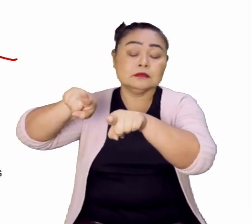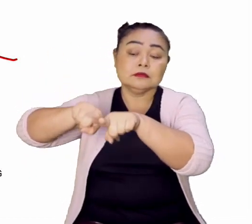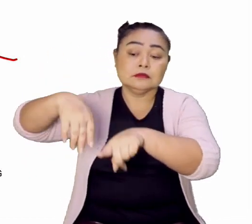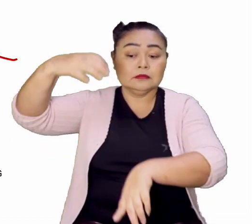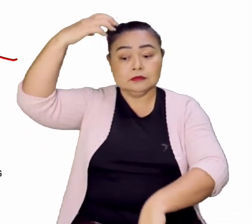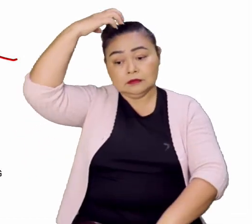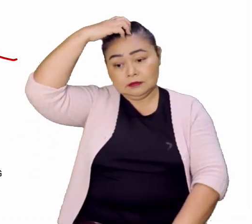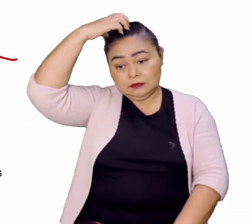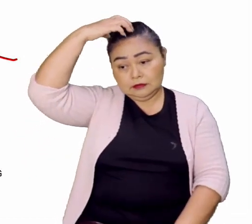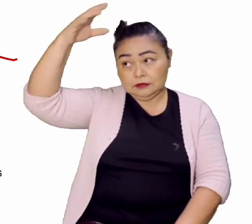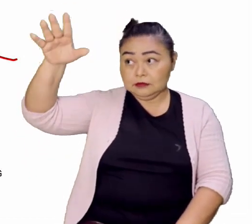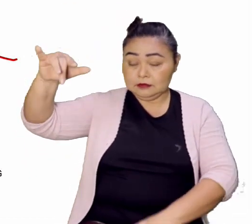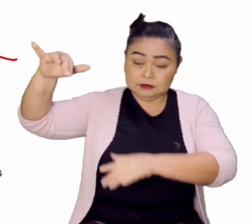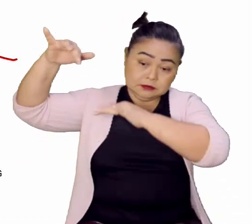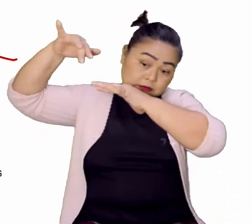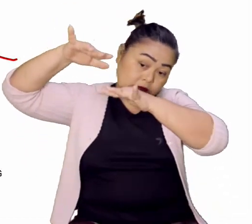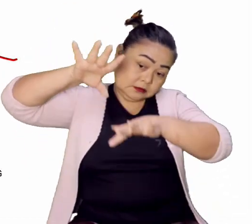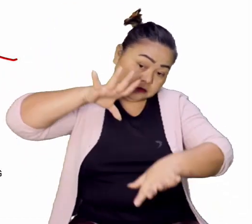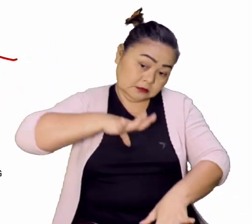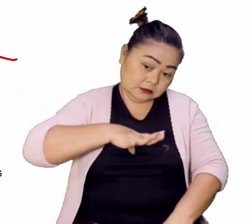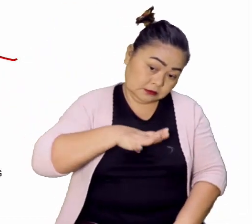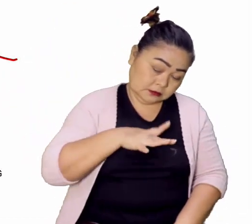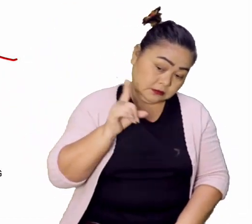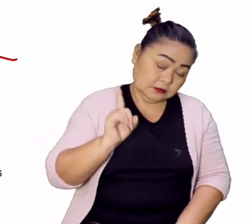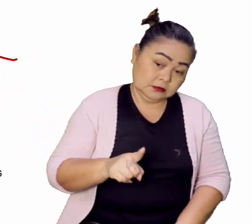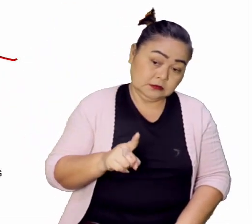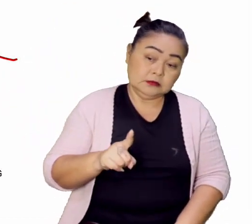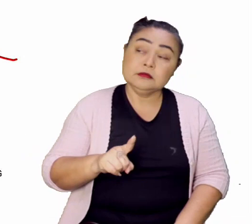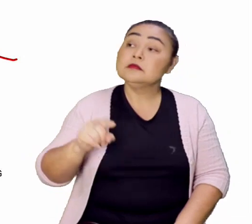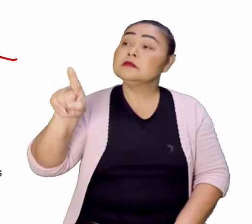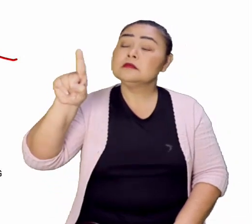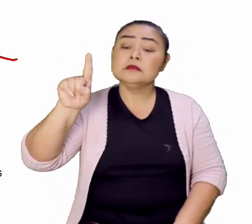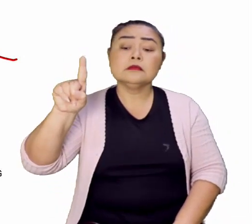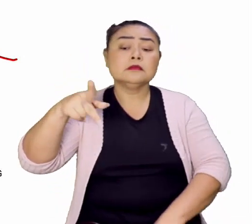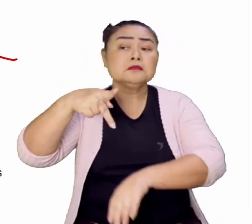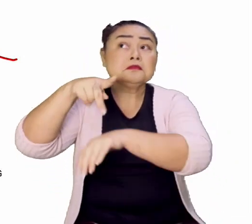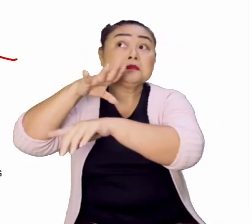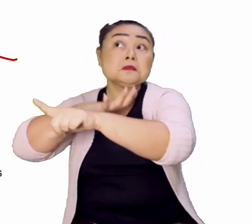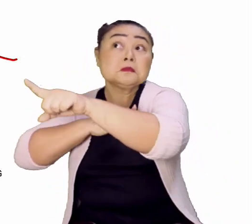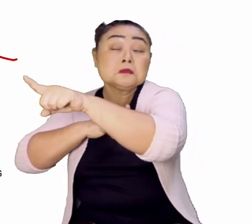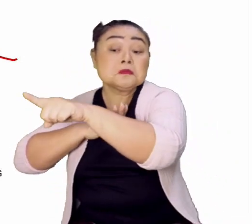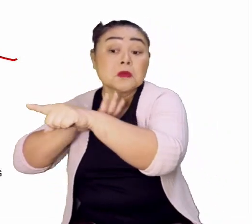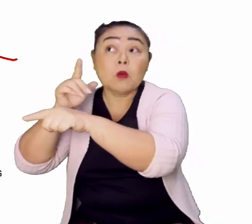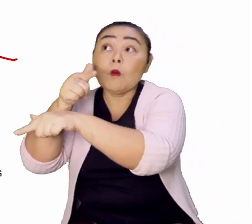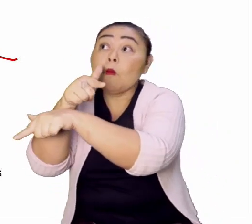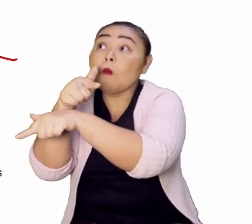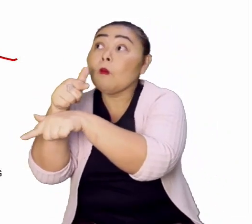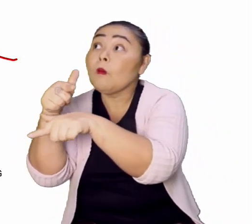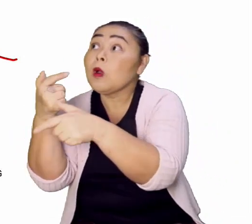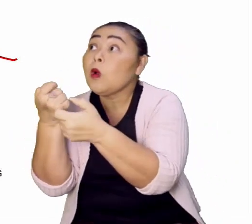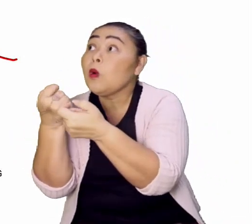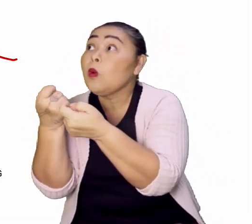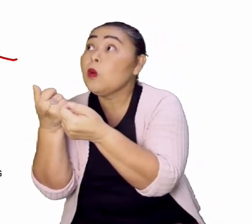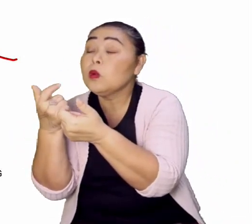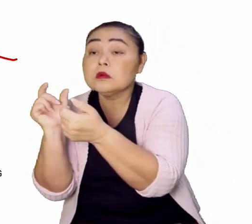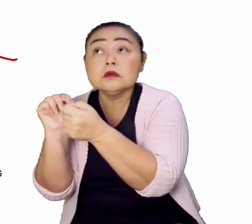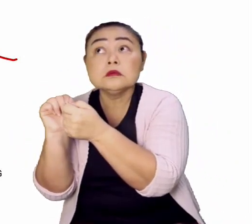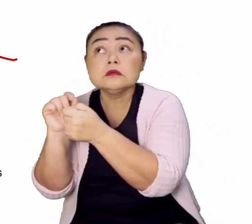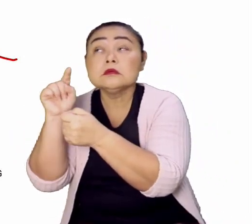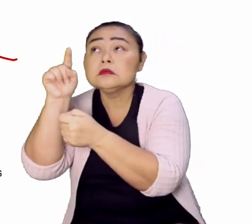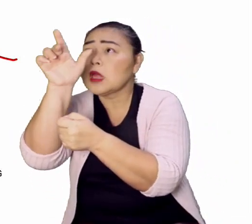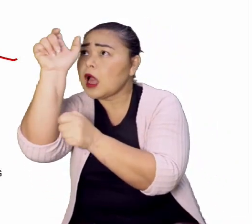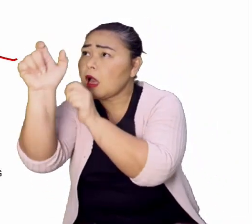comentei durante a minha aula que Portugal quase ficou vazio. Era mais quem queria